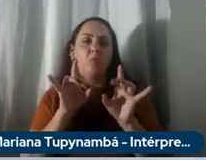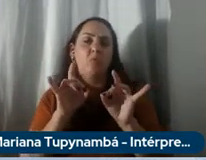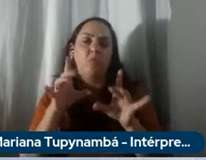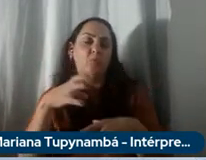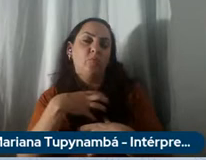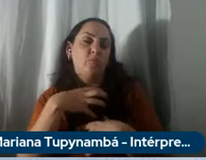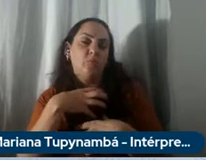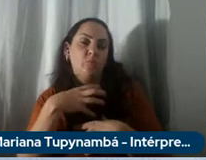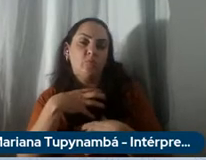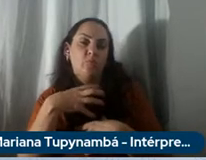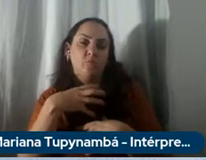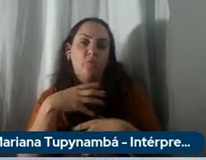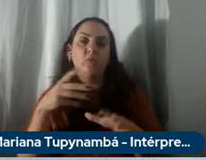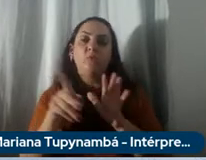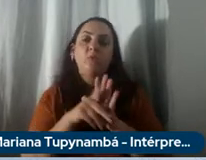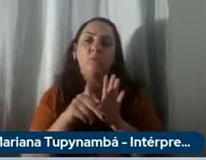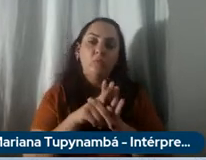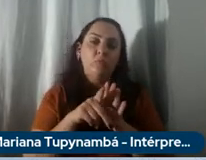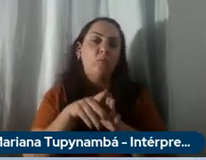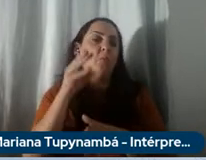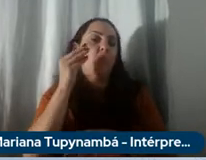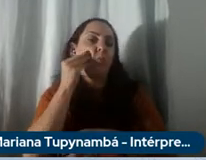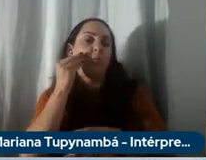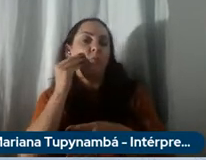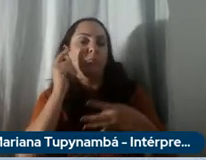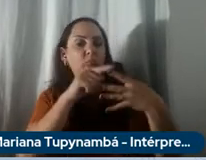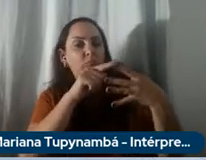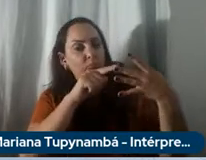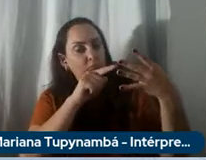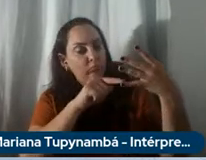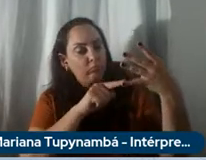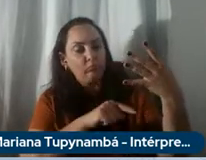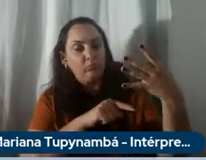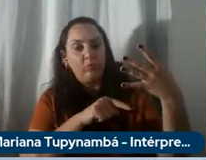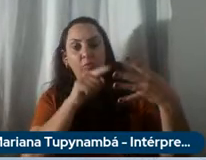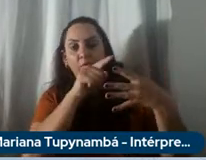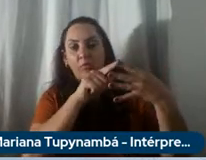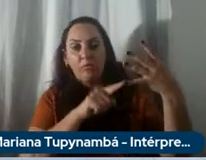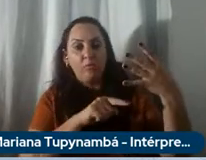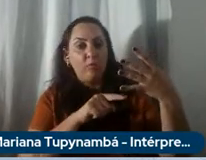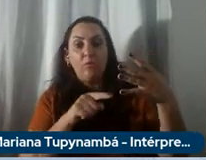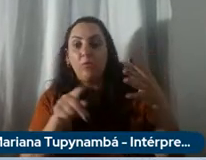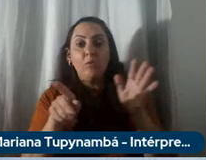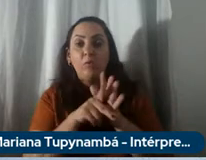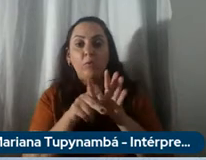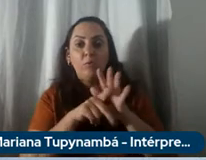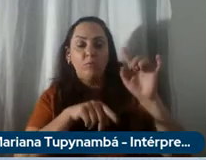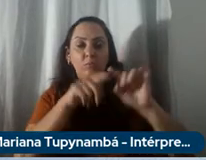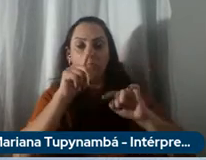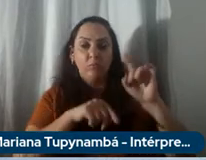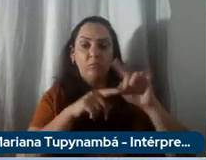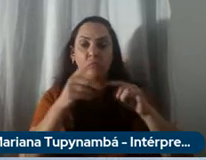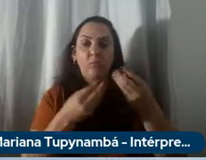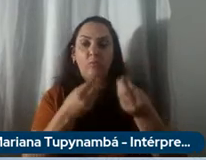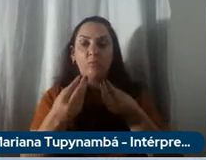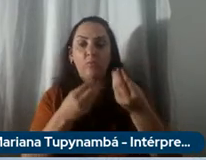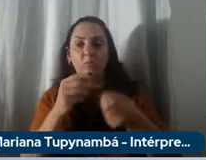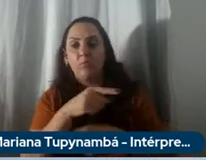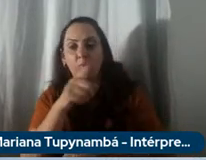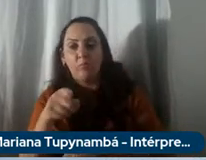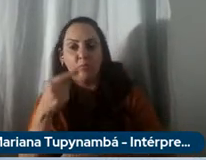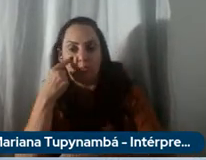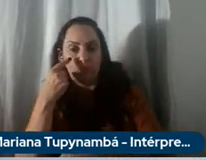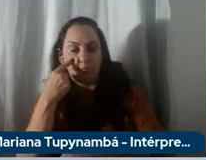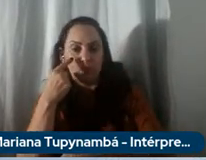recuperar reciclar reusar remanufaturar componentes como vocês veem no ciclo e na estratégia de